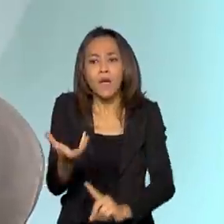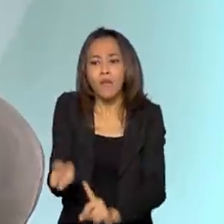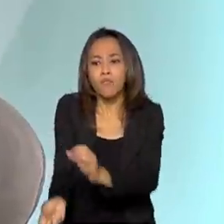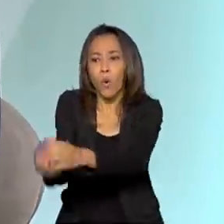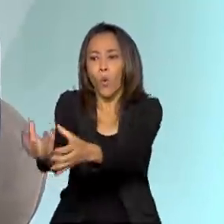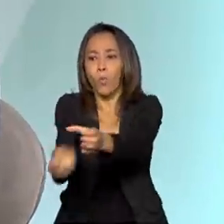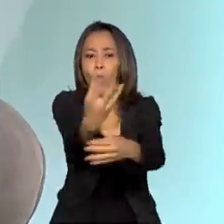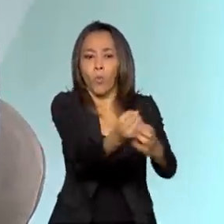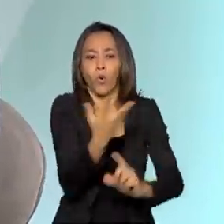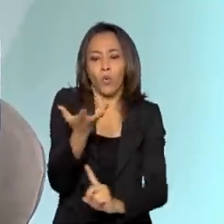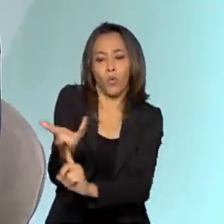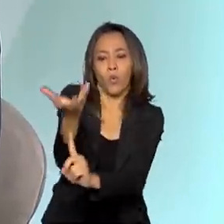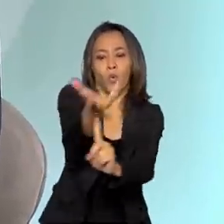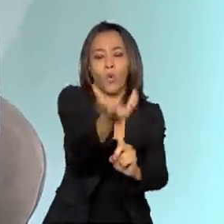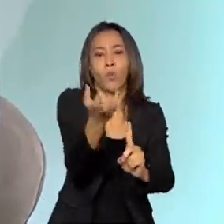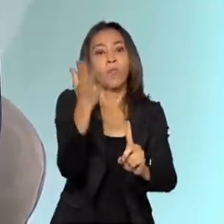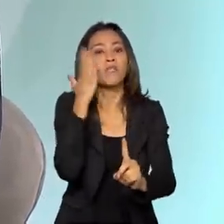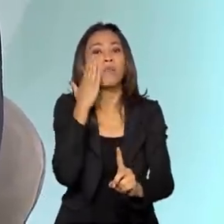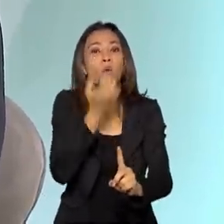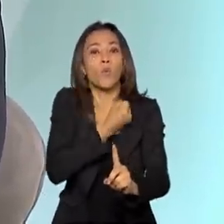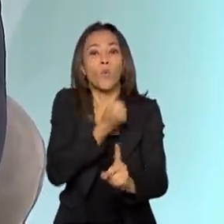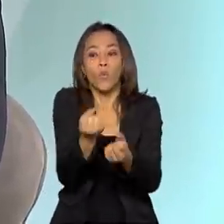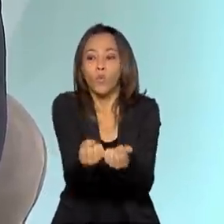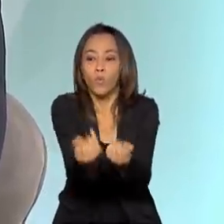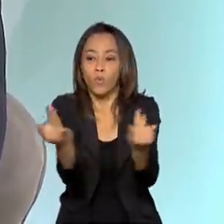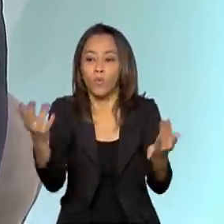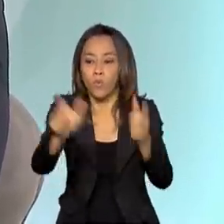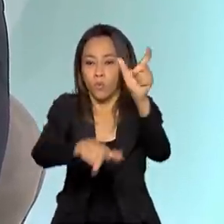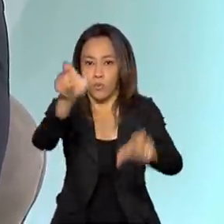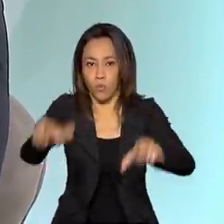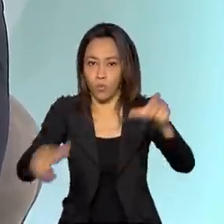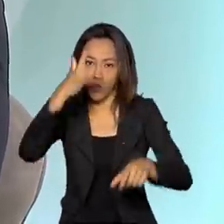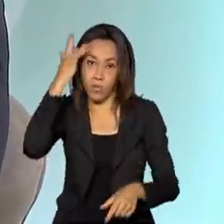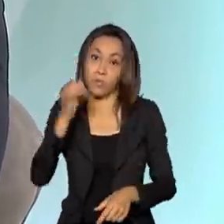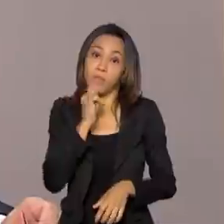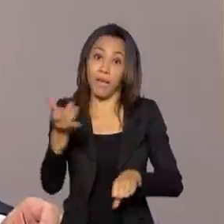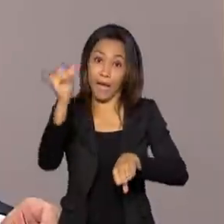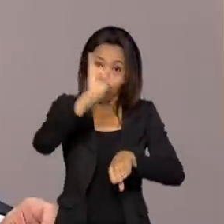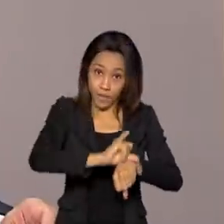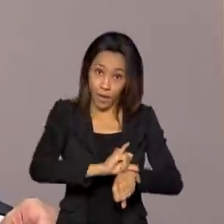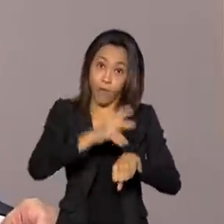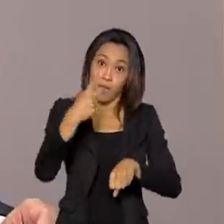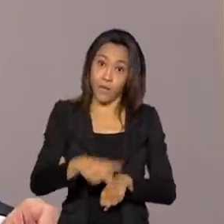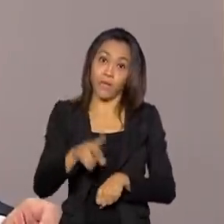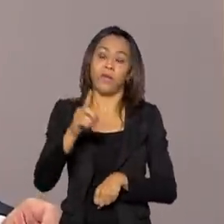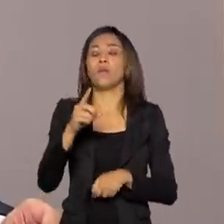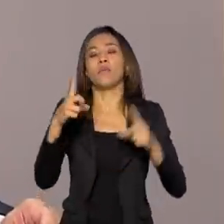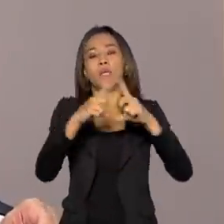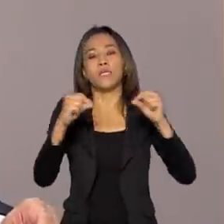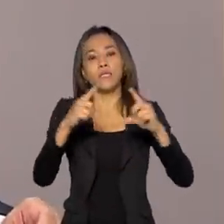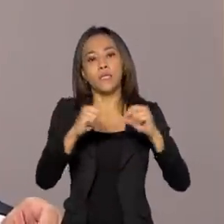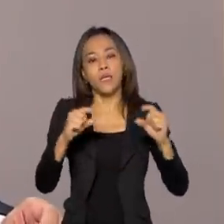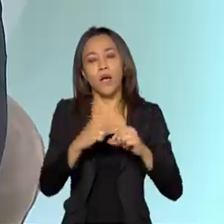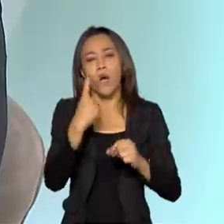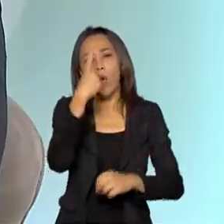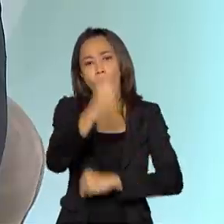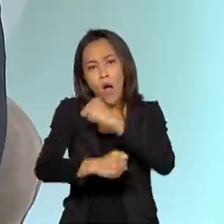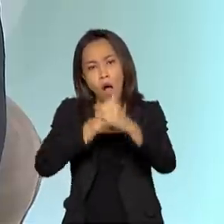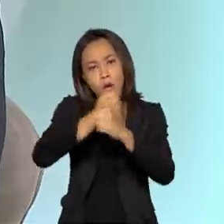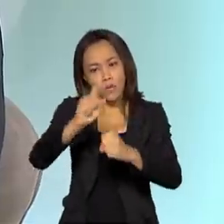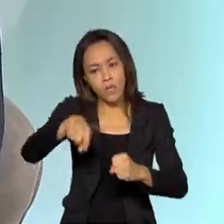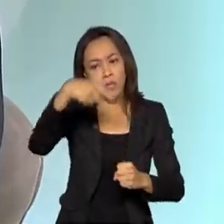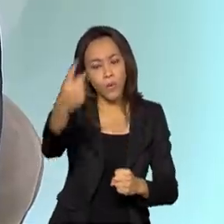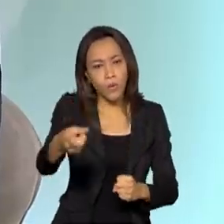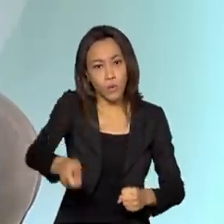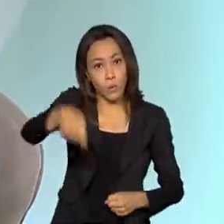quantitativo populacional. Então, por exemplo, nas capitais e no Distrito Federal, um ano após a realização do leilão, você tem